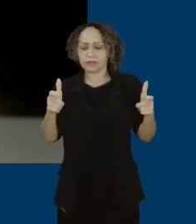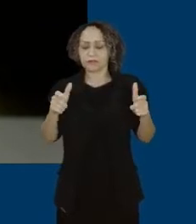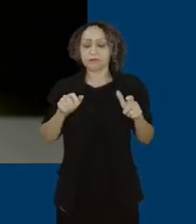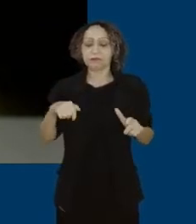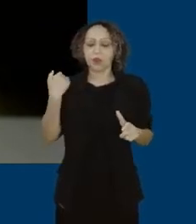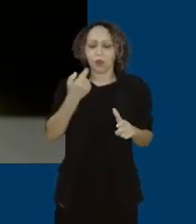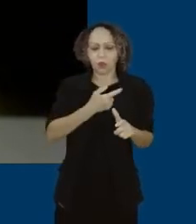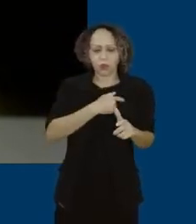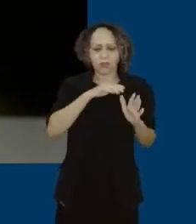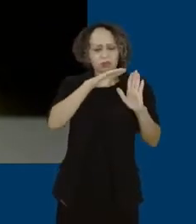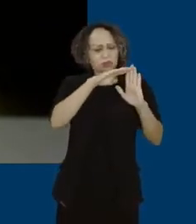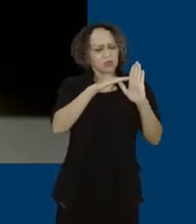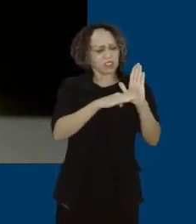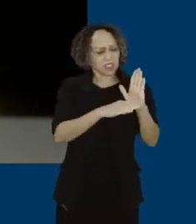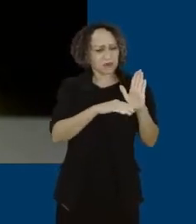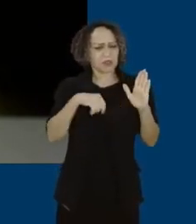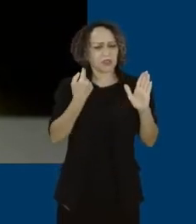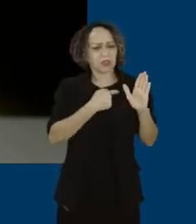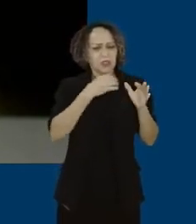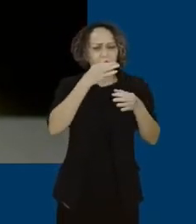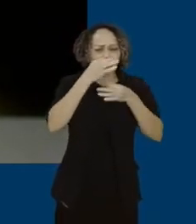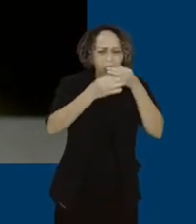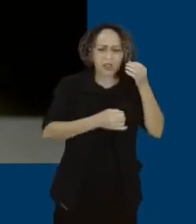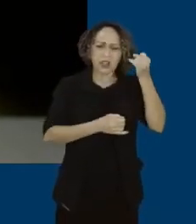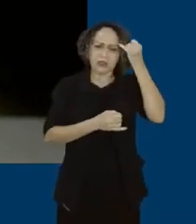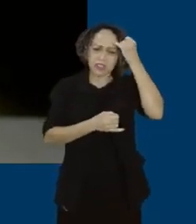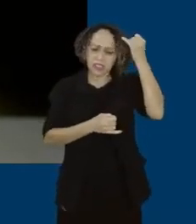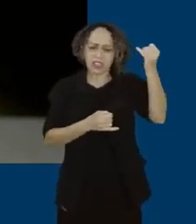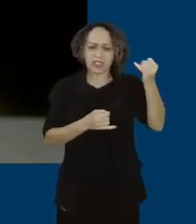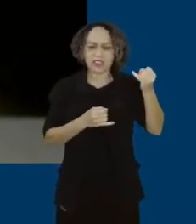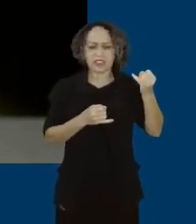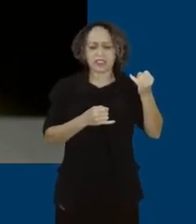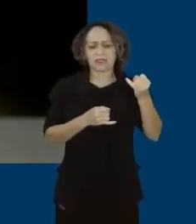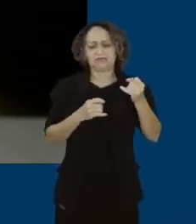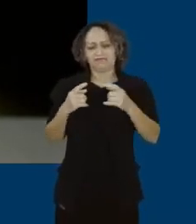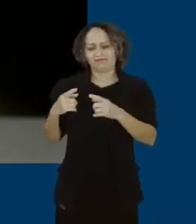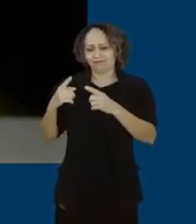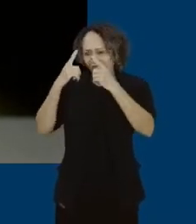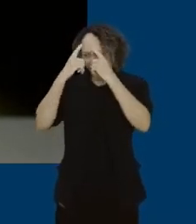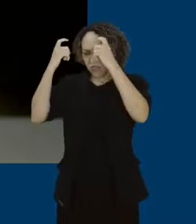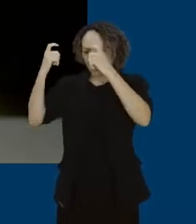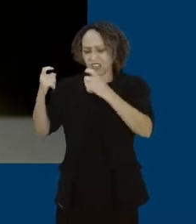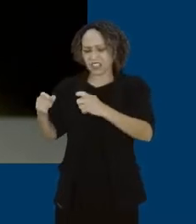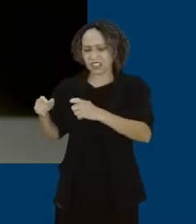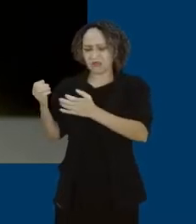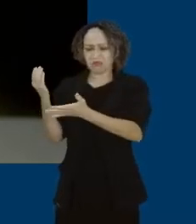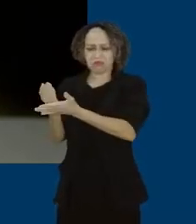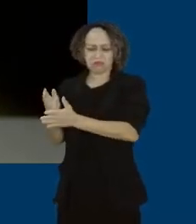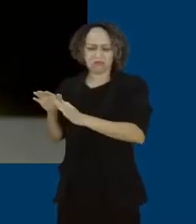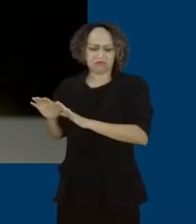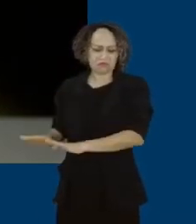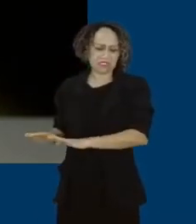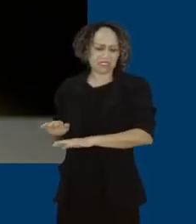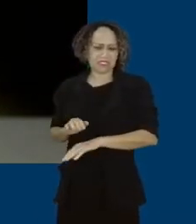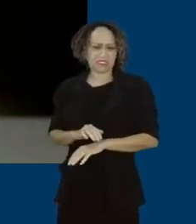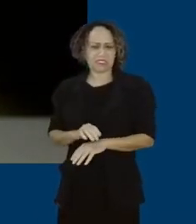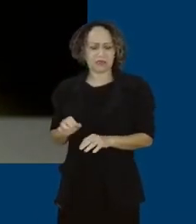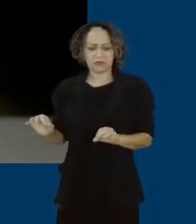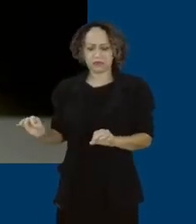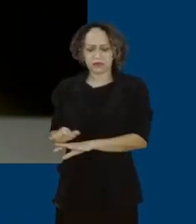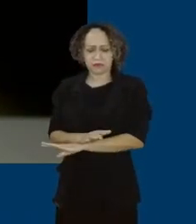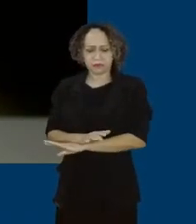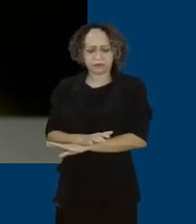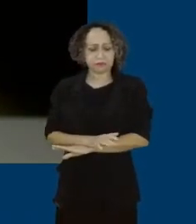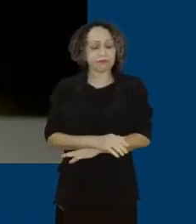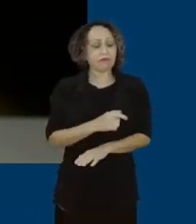que nós vamos vencer a violência. Eu costumo dizer que em outras épocas a esperança venceu